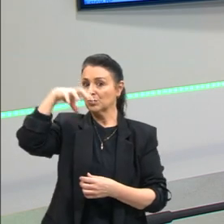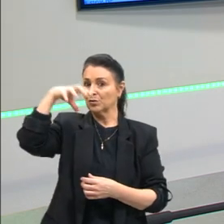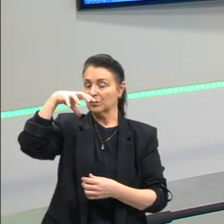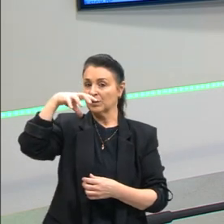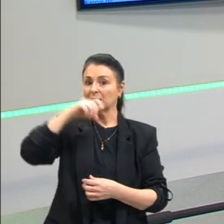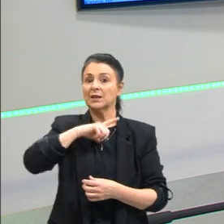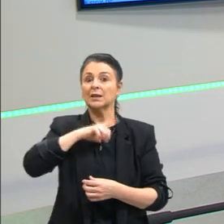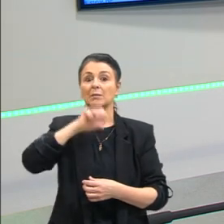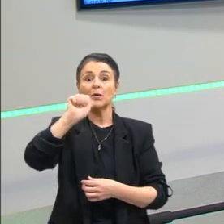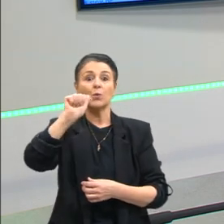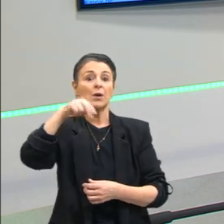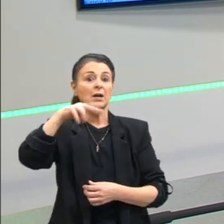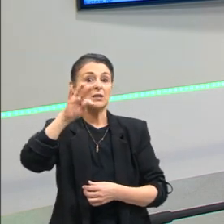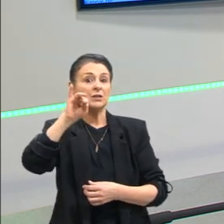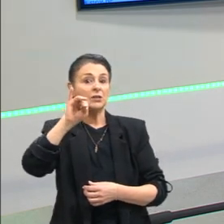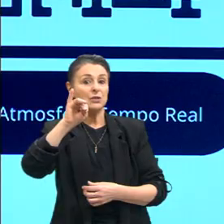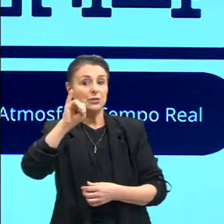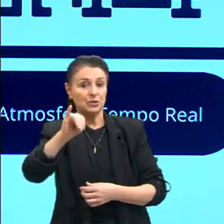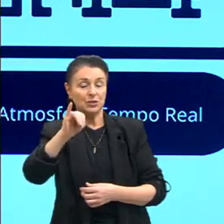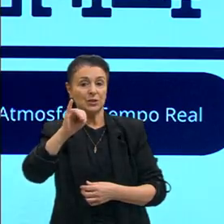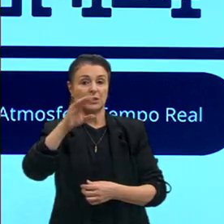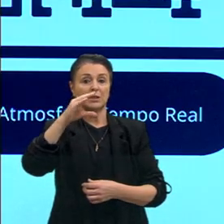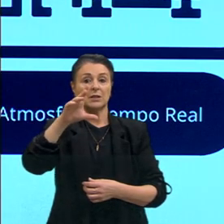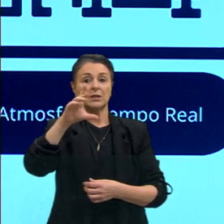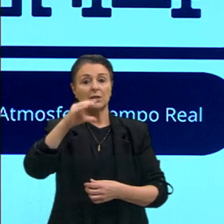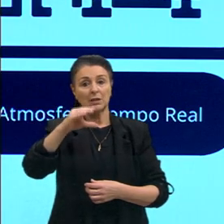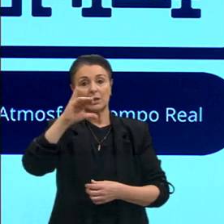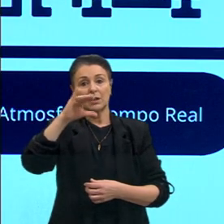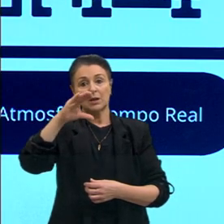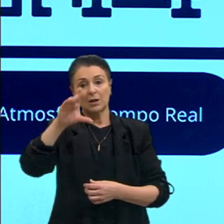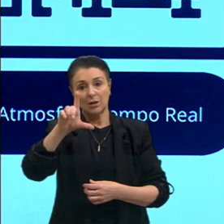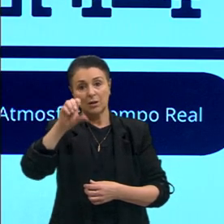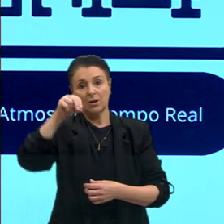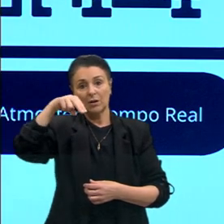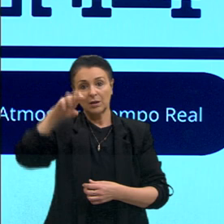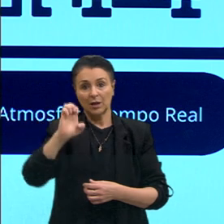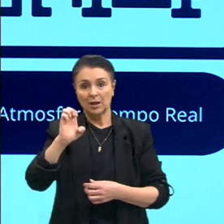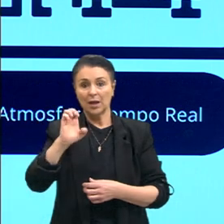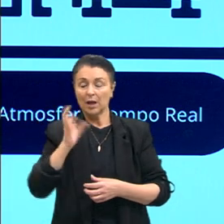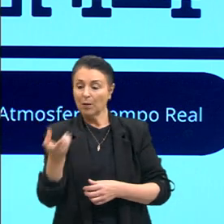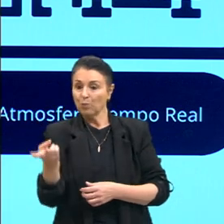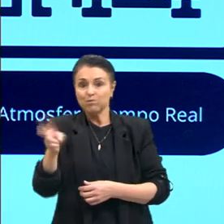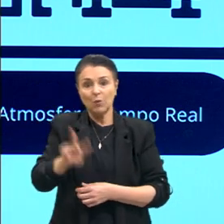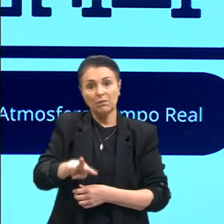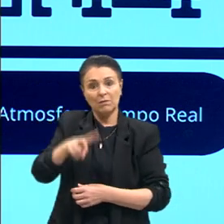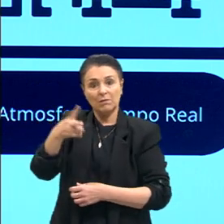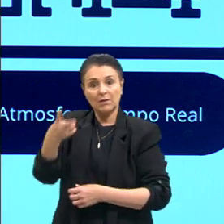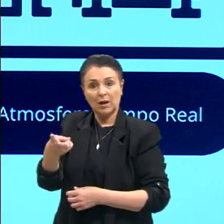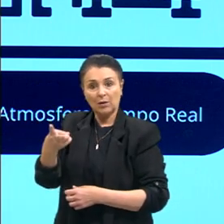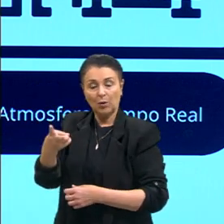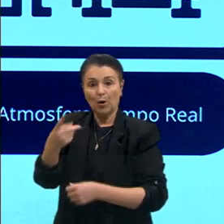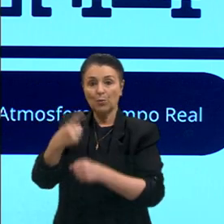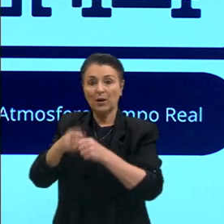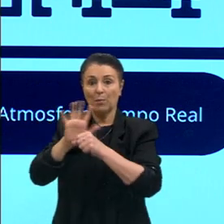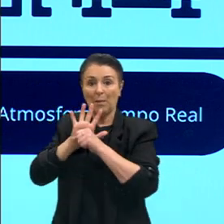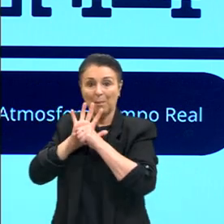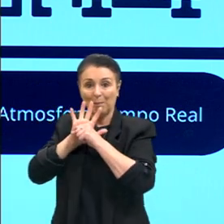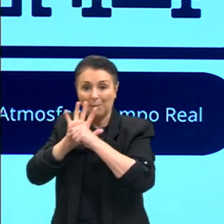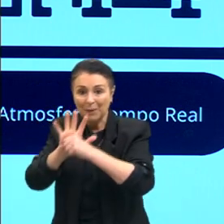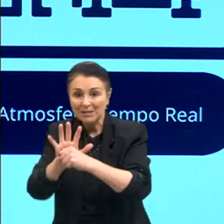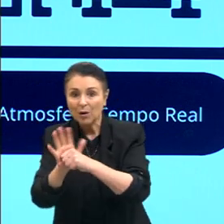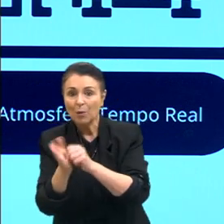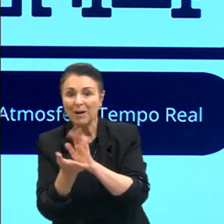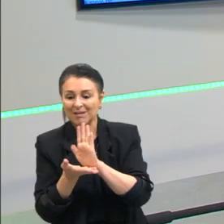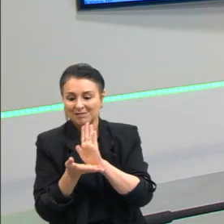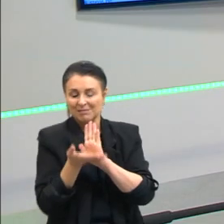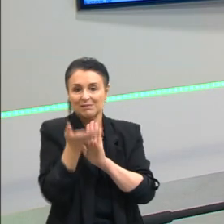anticiclone que é o contrário, tá? É um centro de alta pressão, tá, gurizada? Olha aqui, ó, a